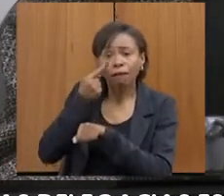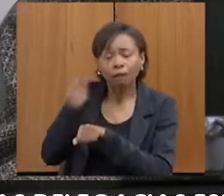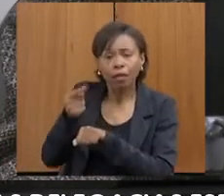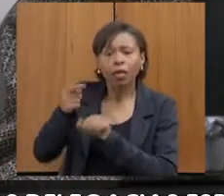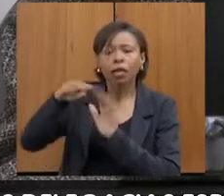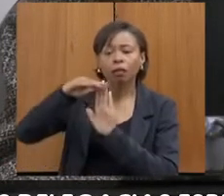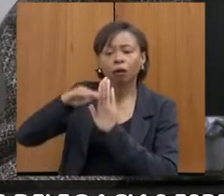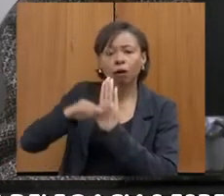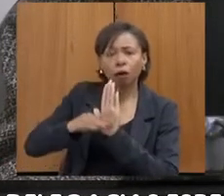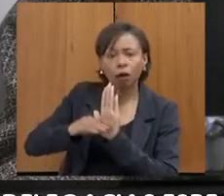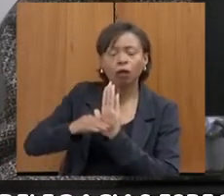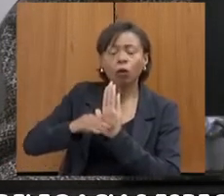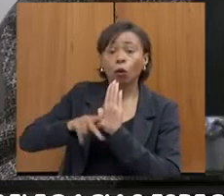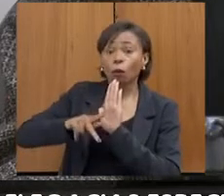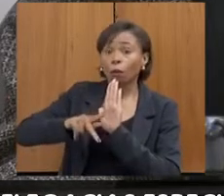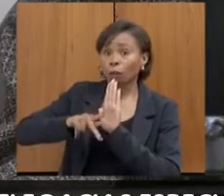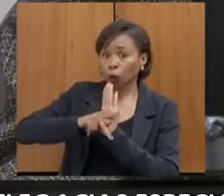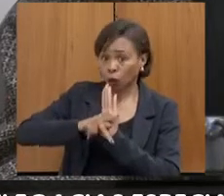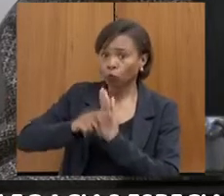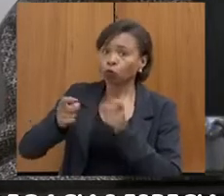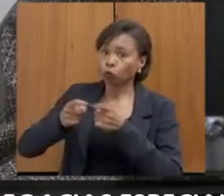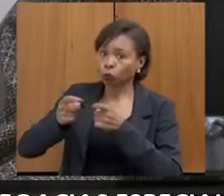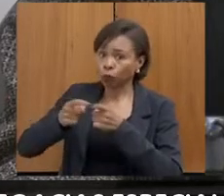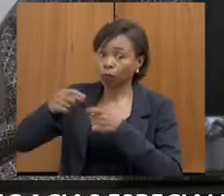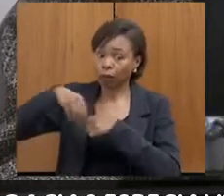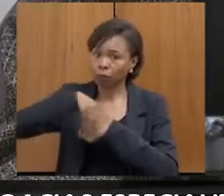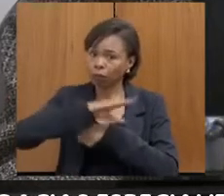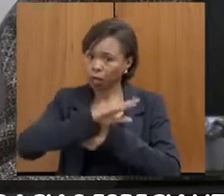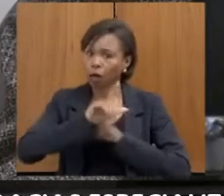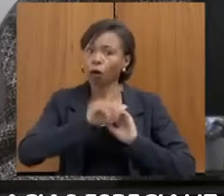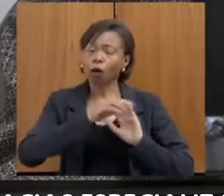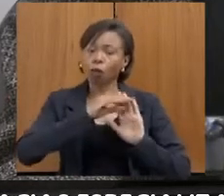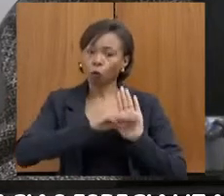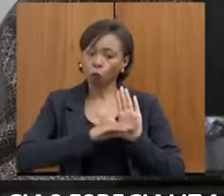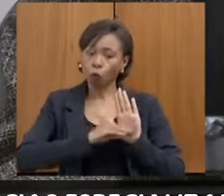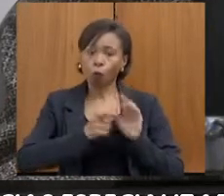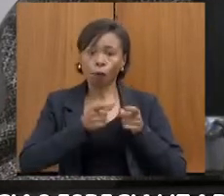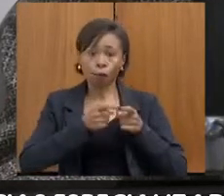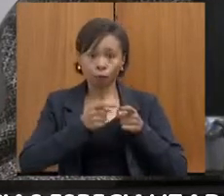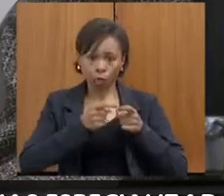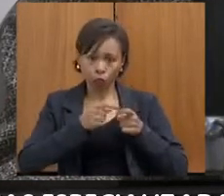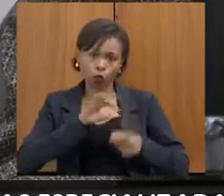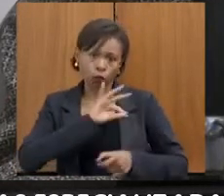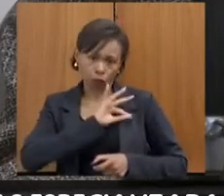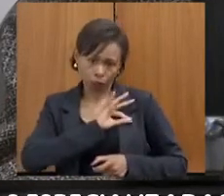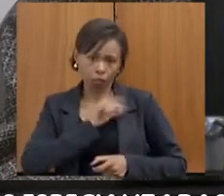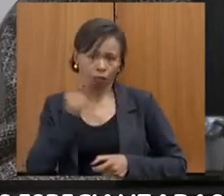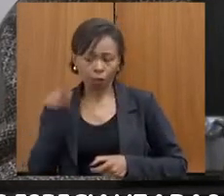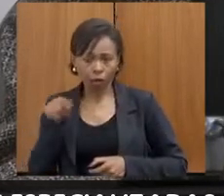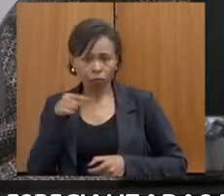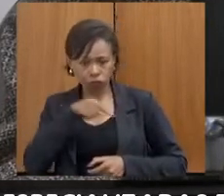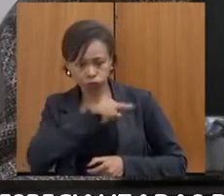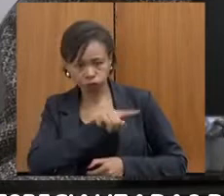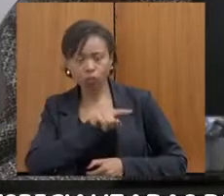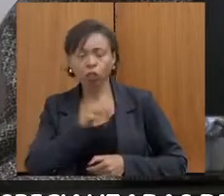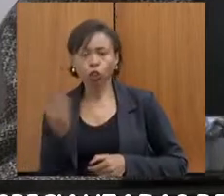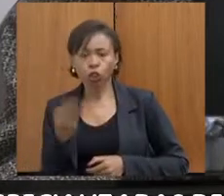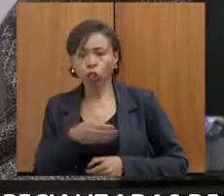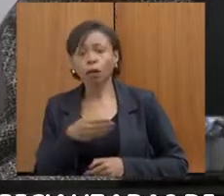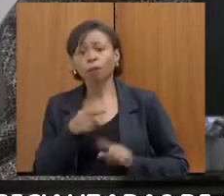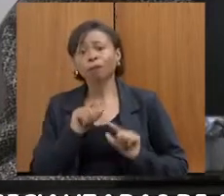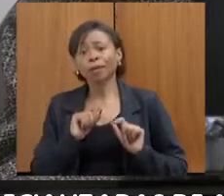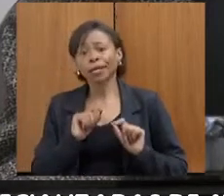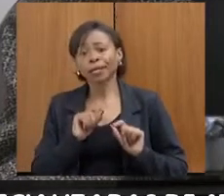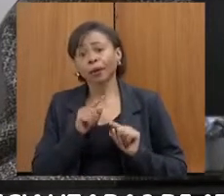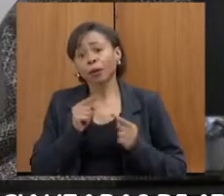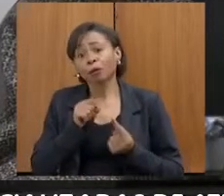para o médico legista, para não ter problema de sigilo médico diretamente para ele, para a gente poder ter mais provas materiais